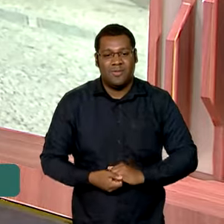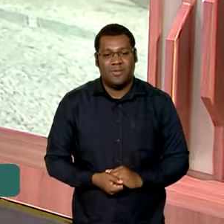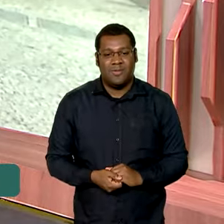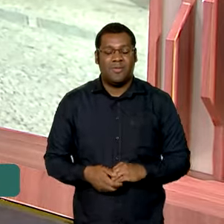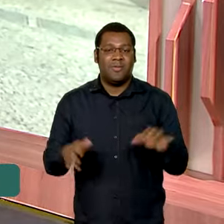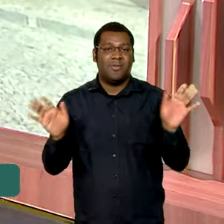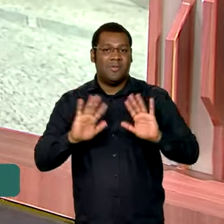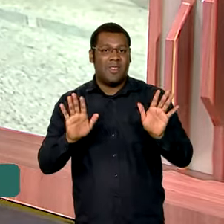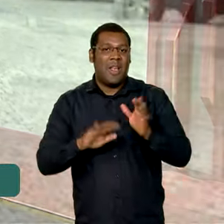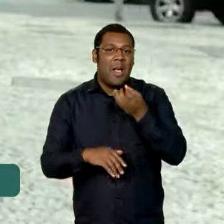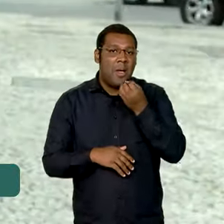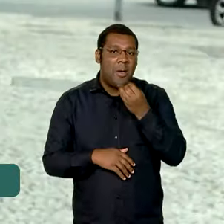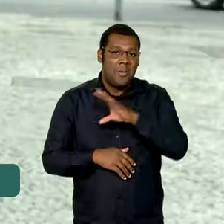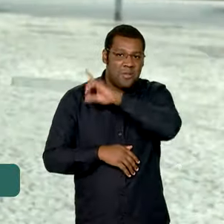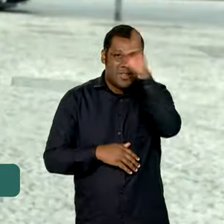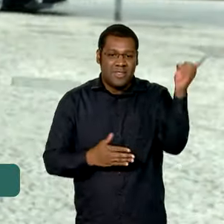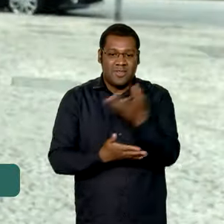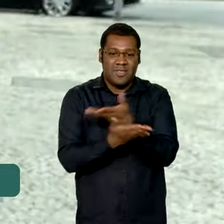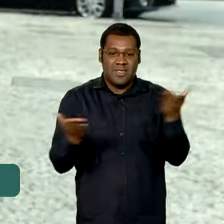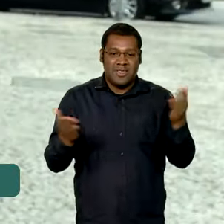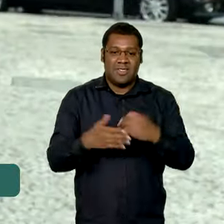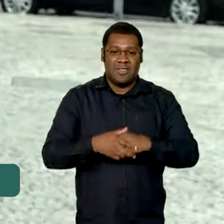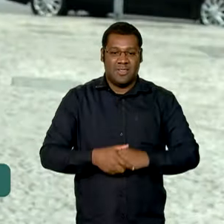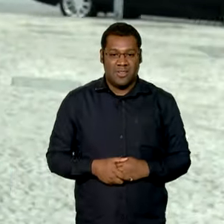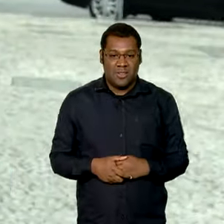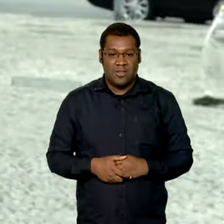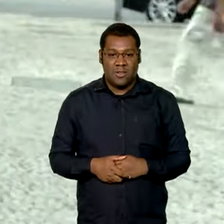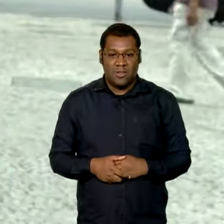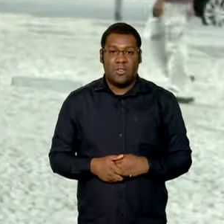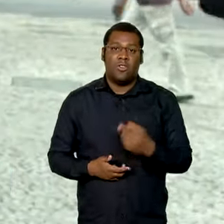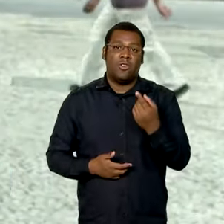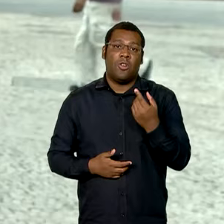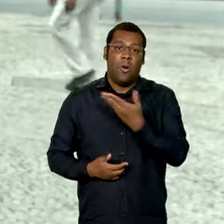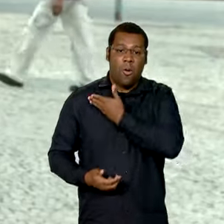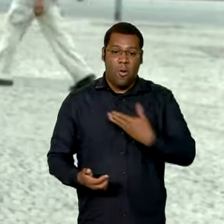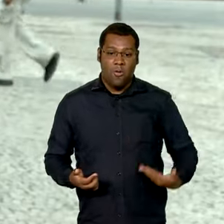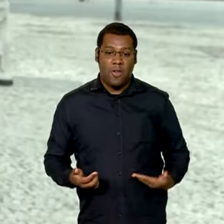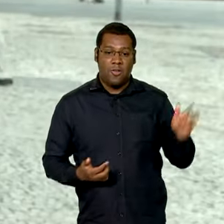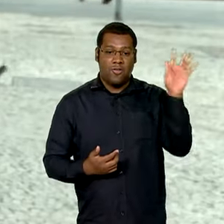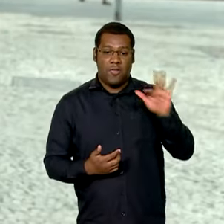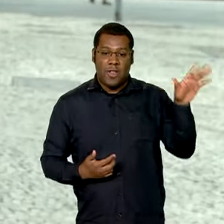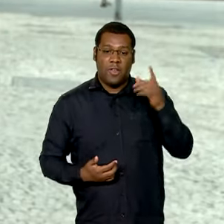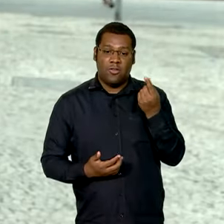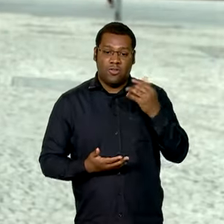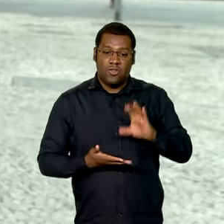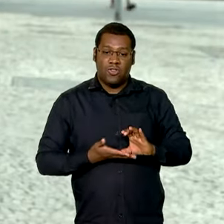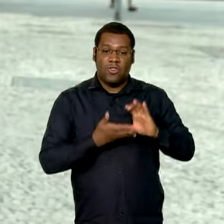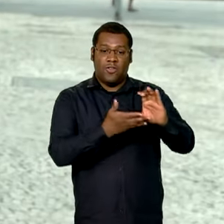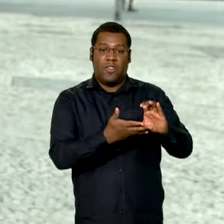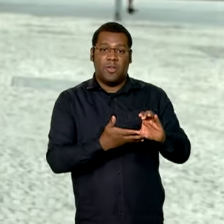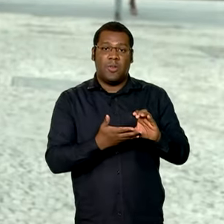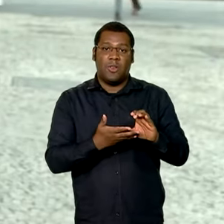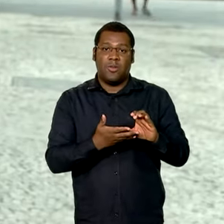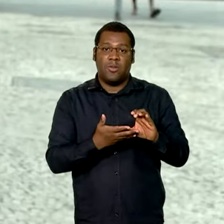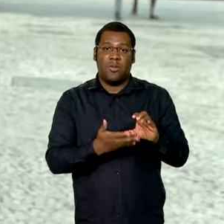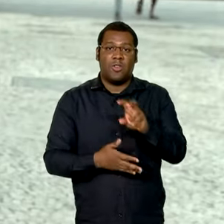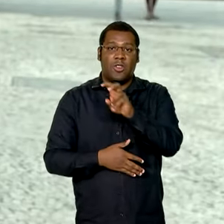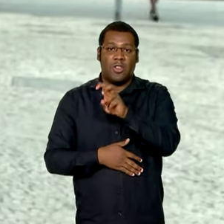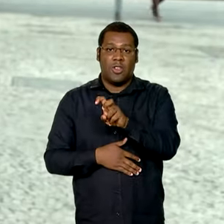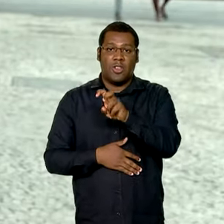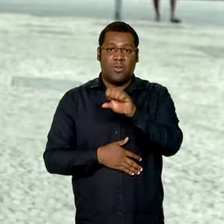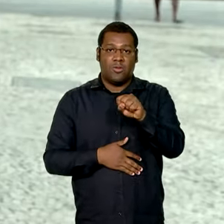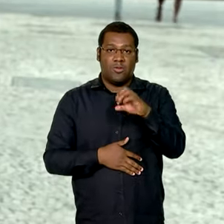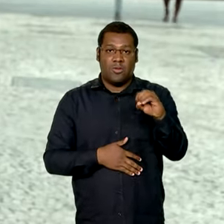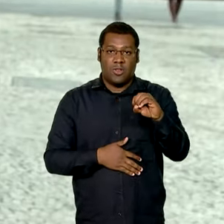Bom dia, Vanessa. Bom dia a todos. Desse repasse extra de mais de meio bilhão de reais, 95 milhões